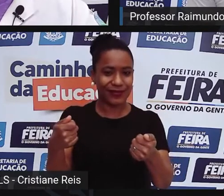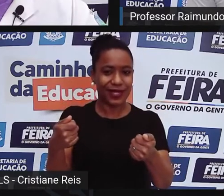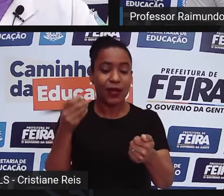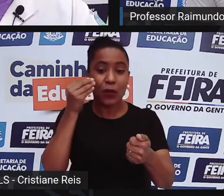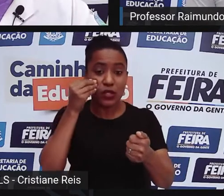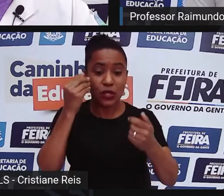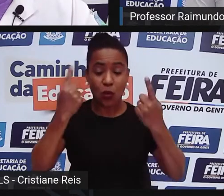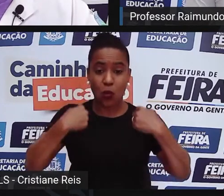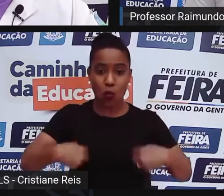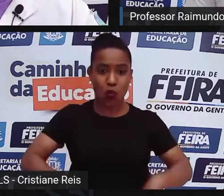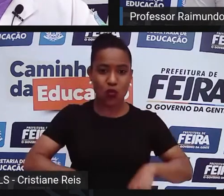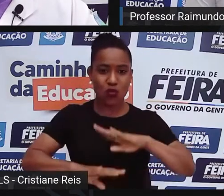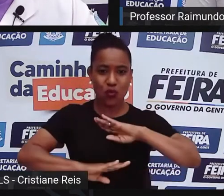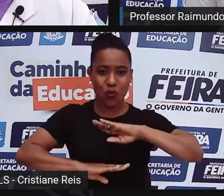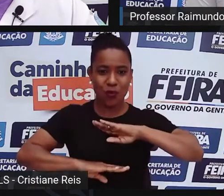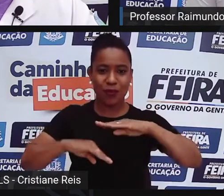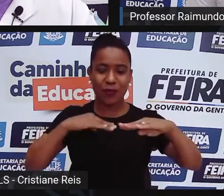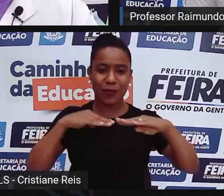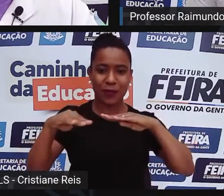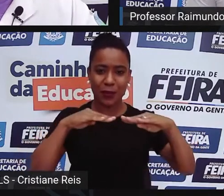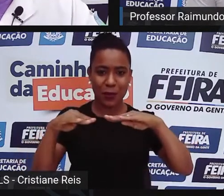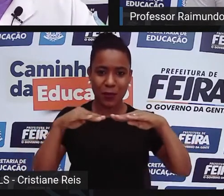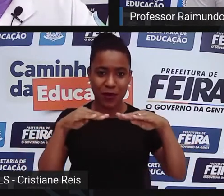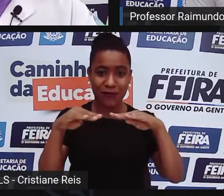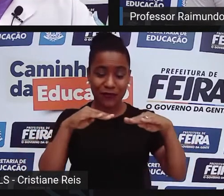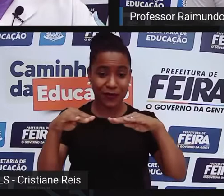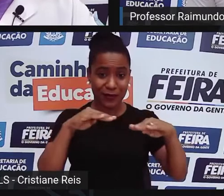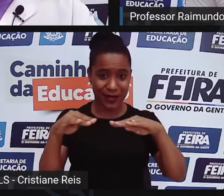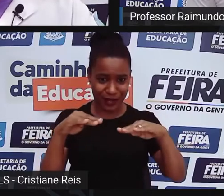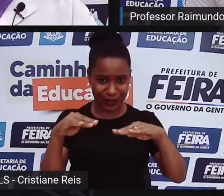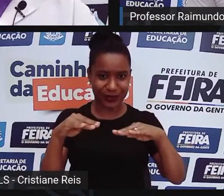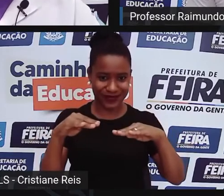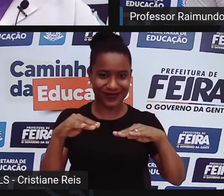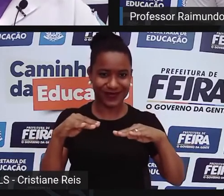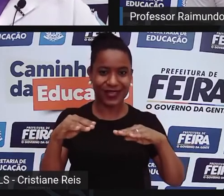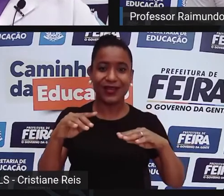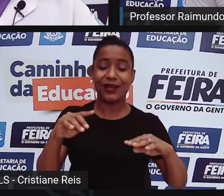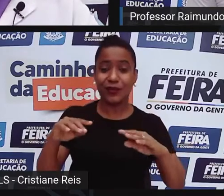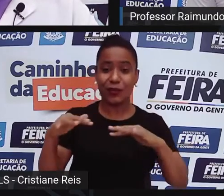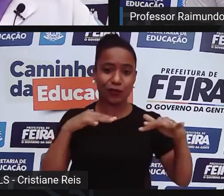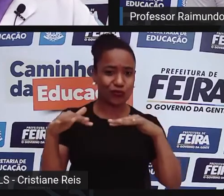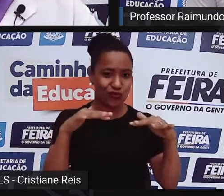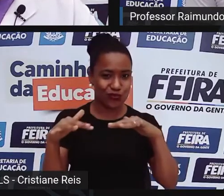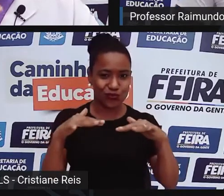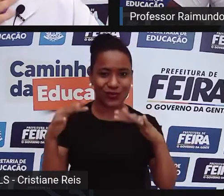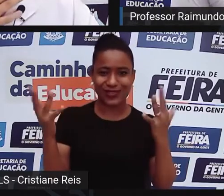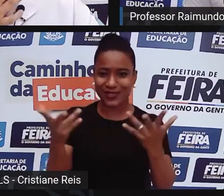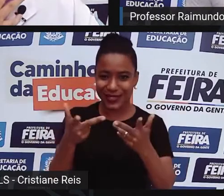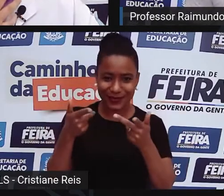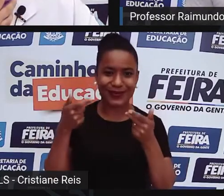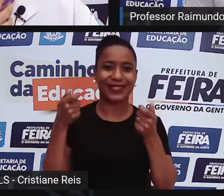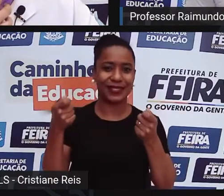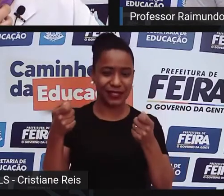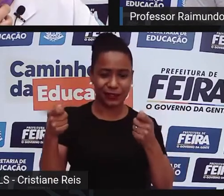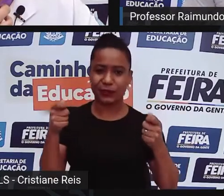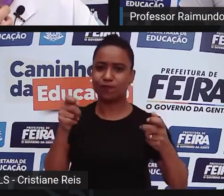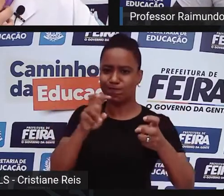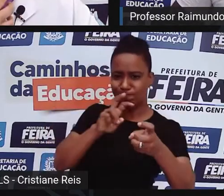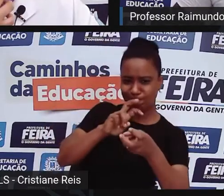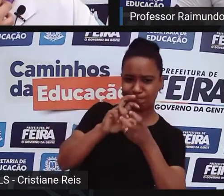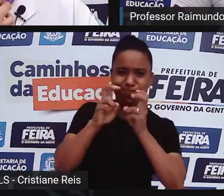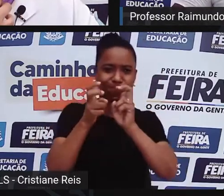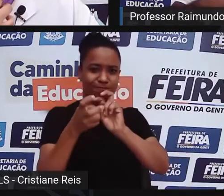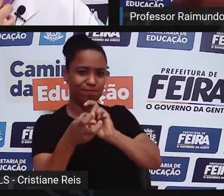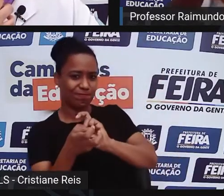movimento primitivo de onde saem todos os movimentos da capoeira através da ginga. A gente balança, gente ginga,